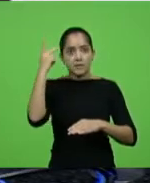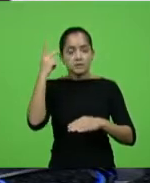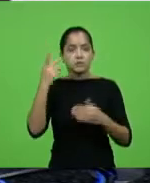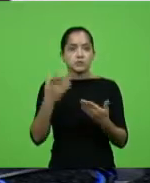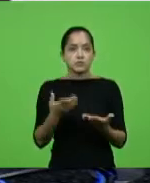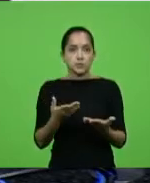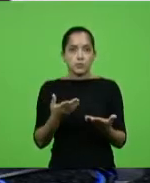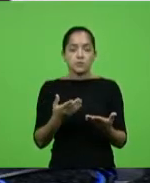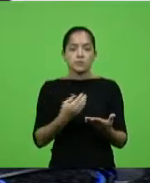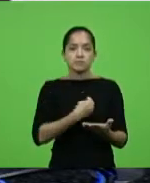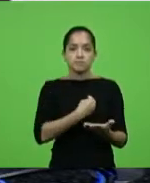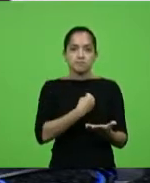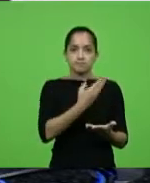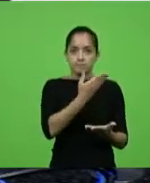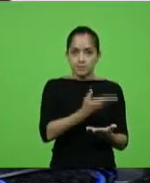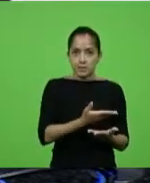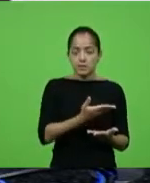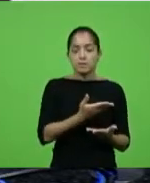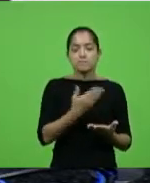a cidade que me orgulha,